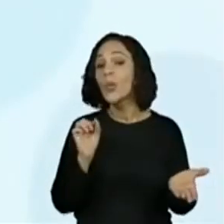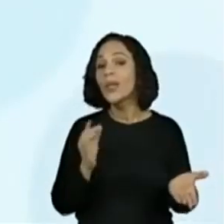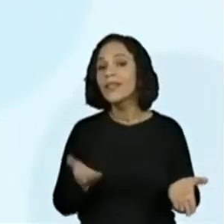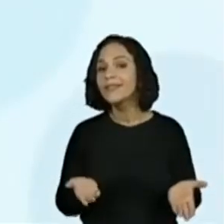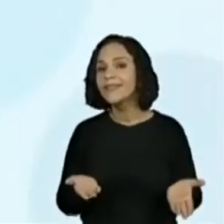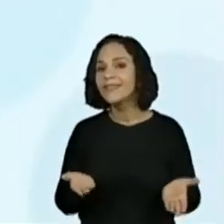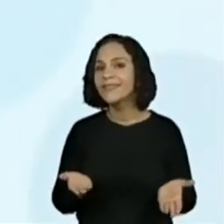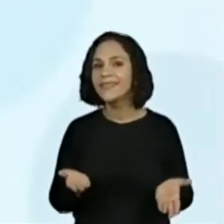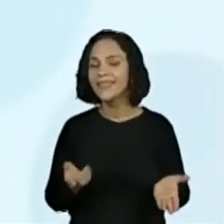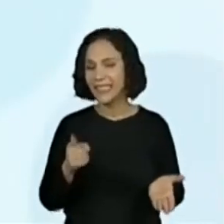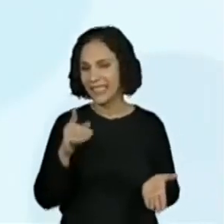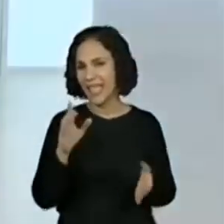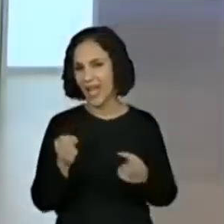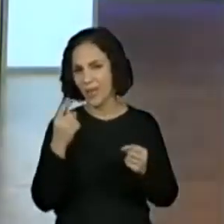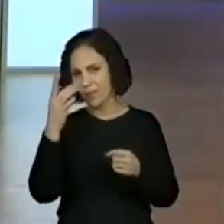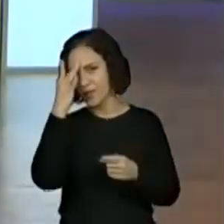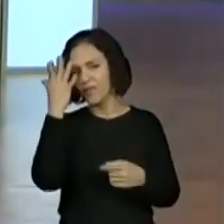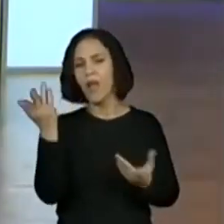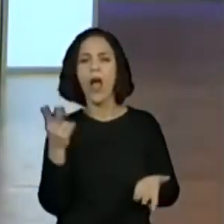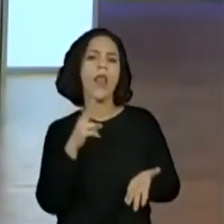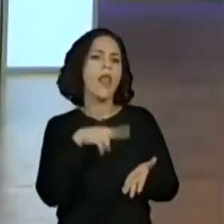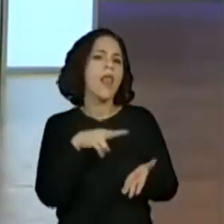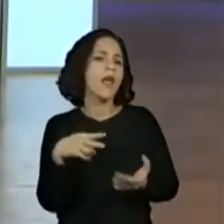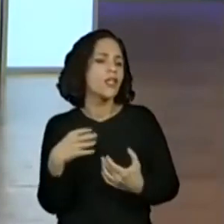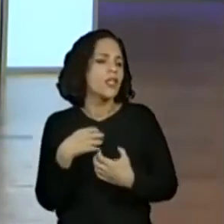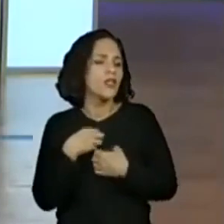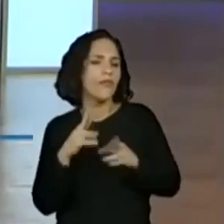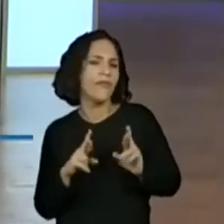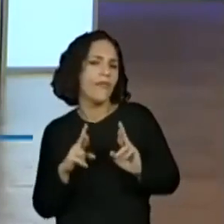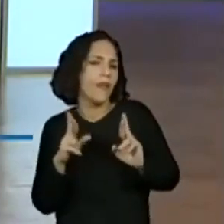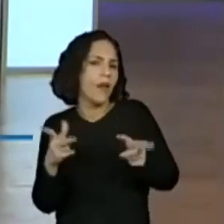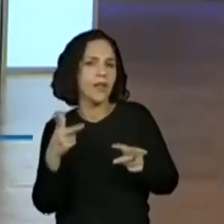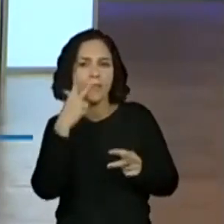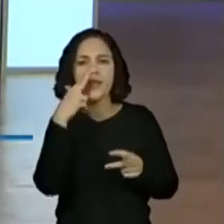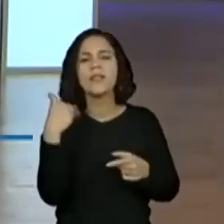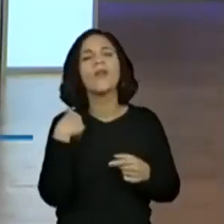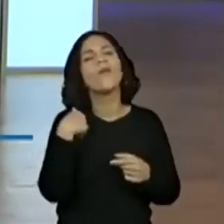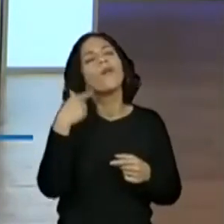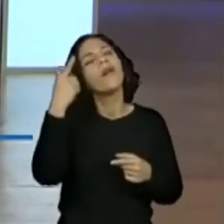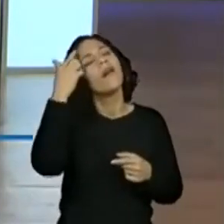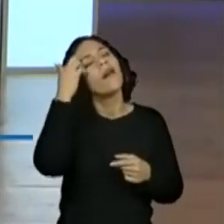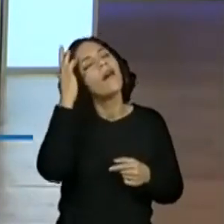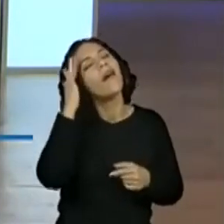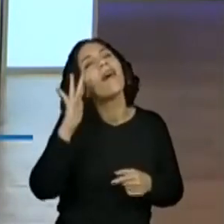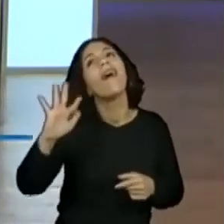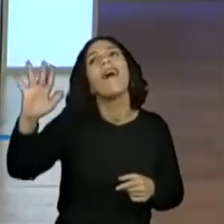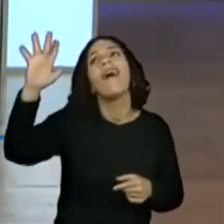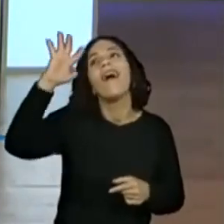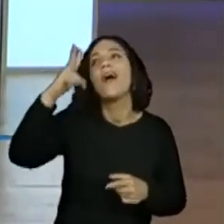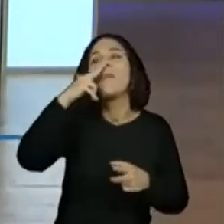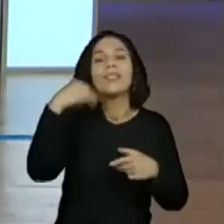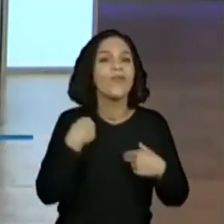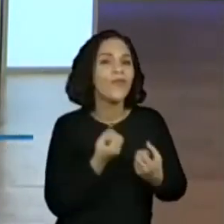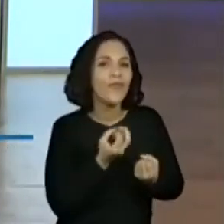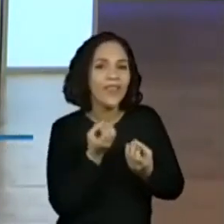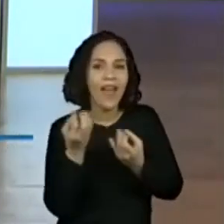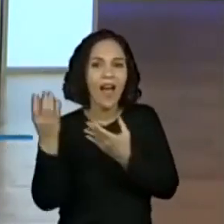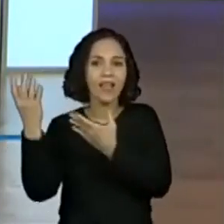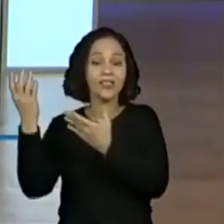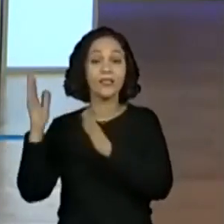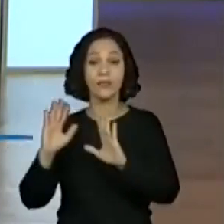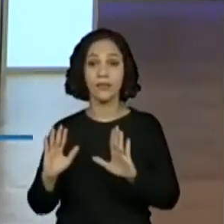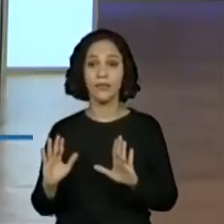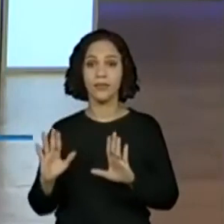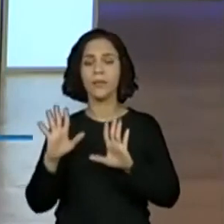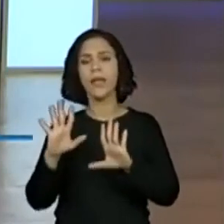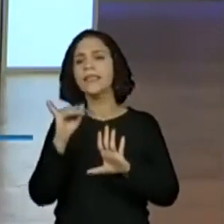Ó, tem um povo que fala assim, nossa, é uma leitura diferente, é uma viagem de imaginação. Mas como que a